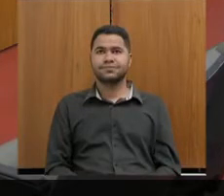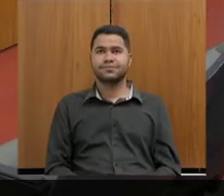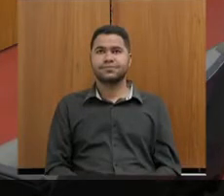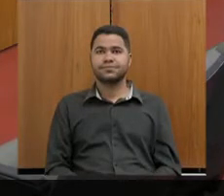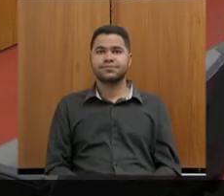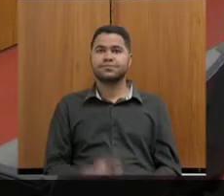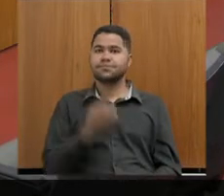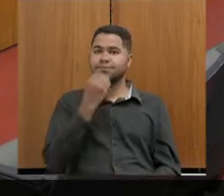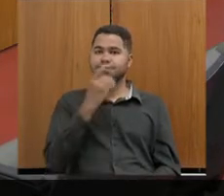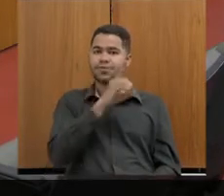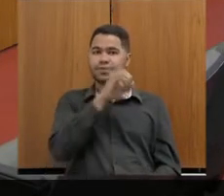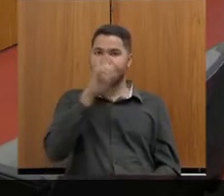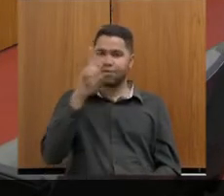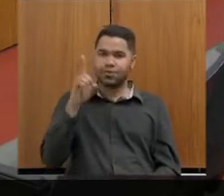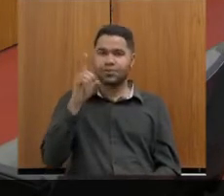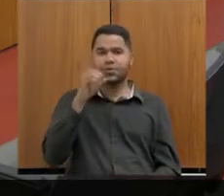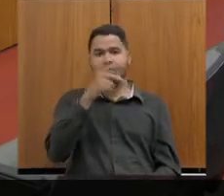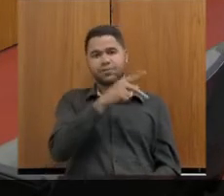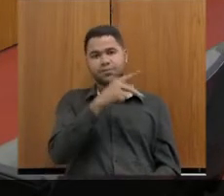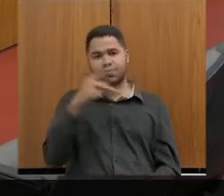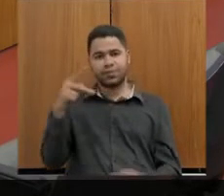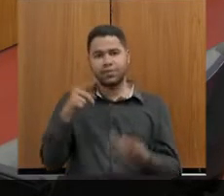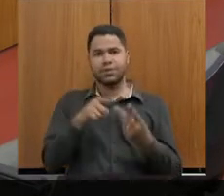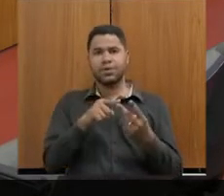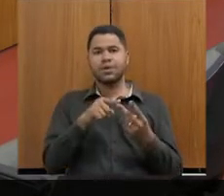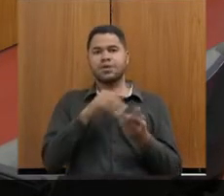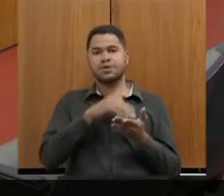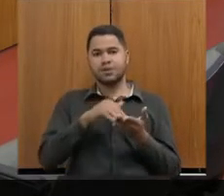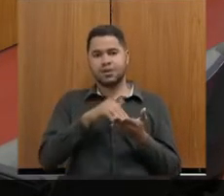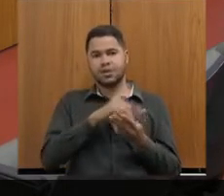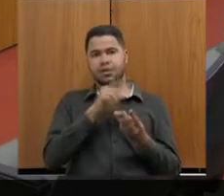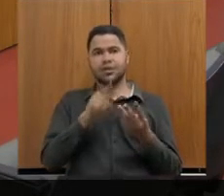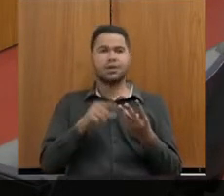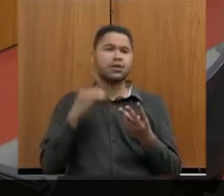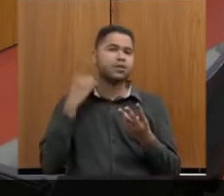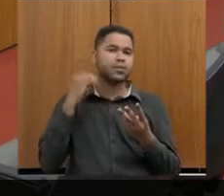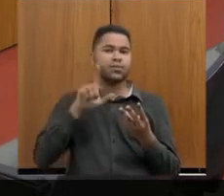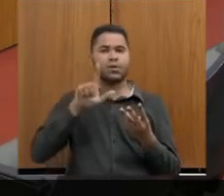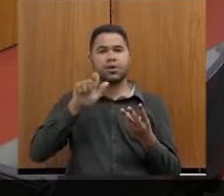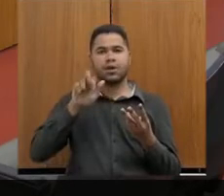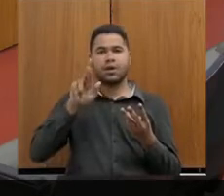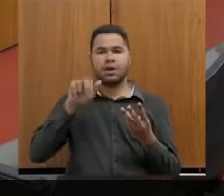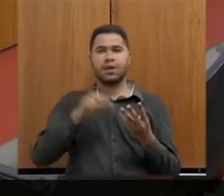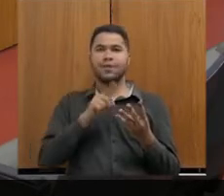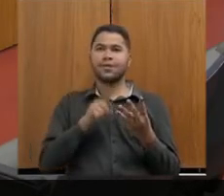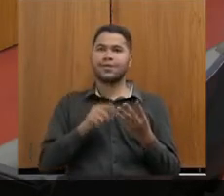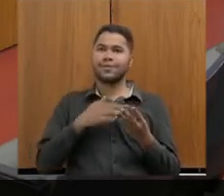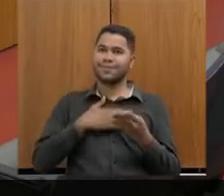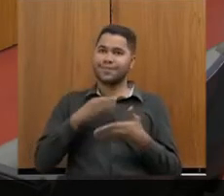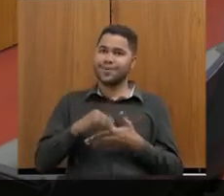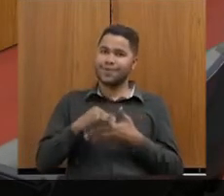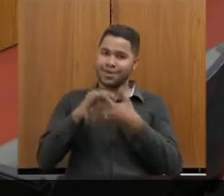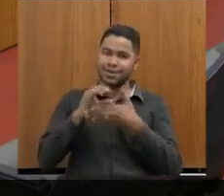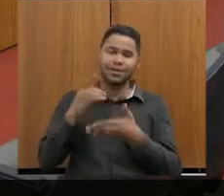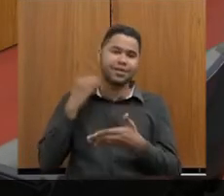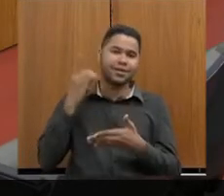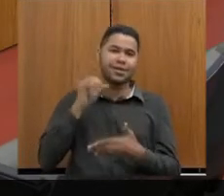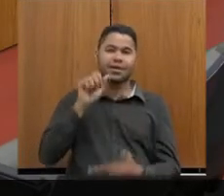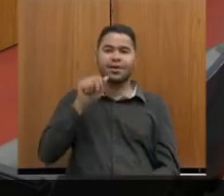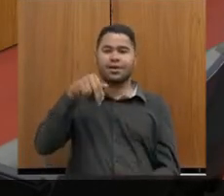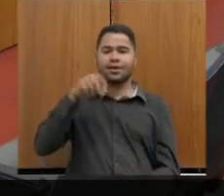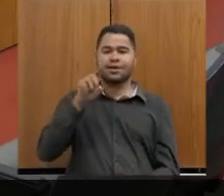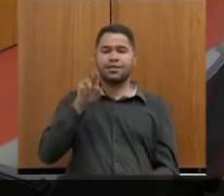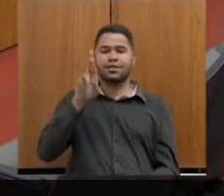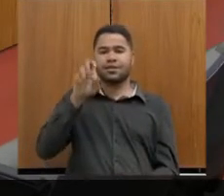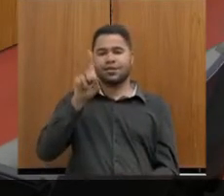Bom dia, presidente, bom dia, secretário, bom dia, deputada Laura, bom dia, meu líder, deputado André Quintão,